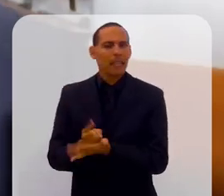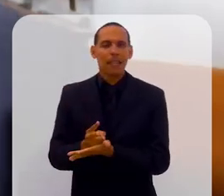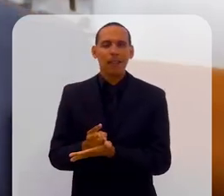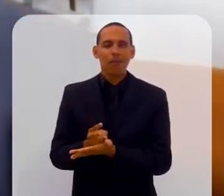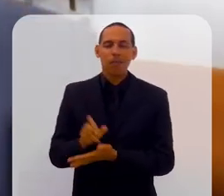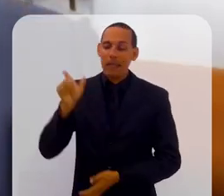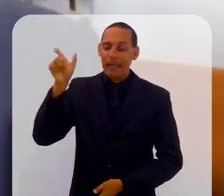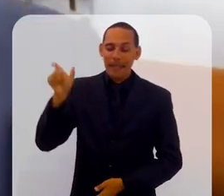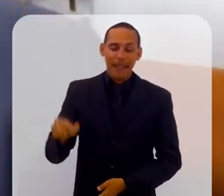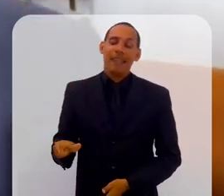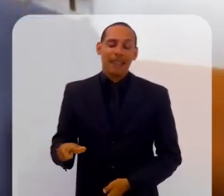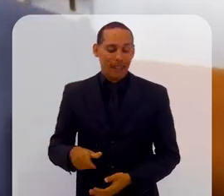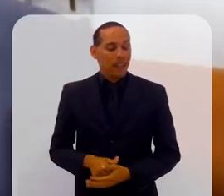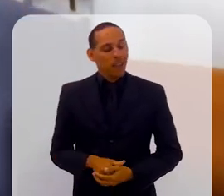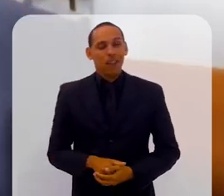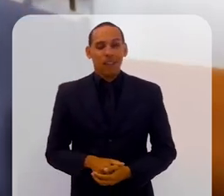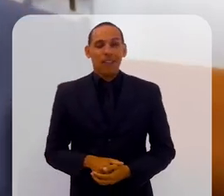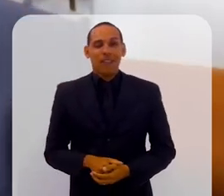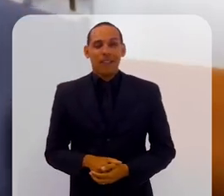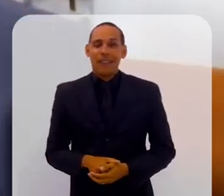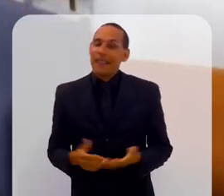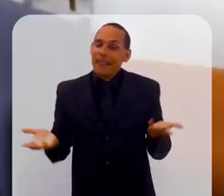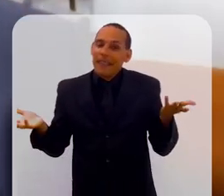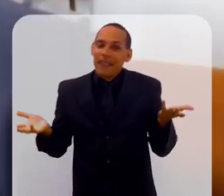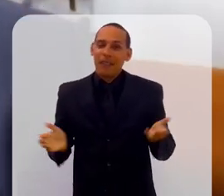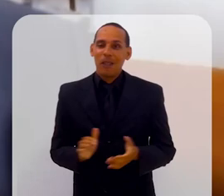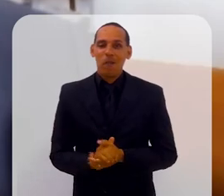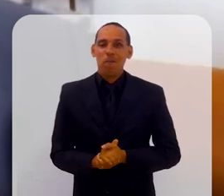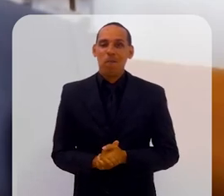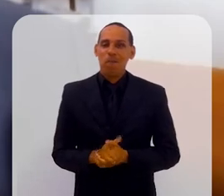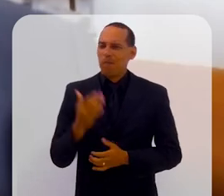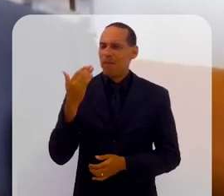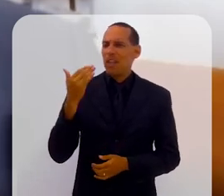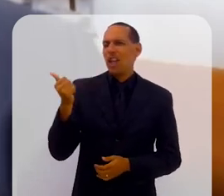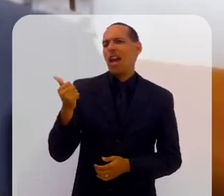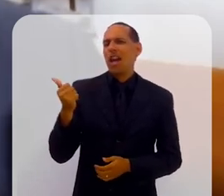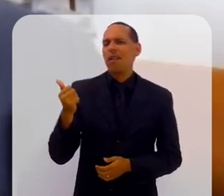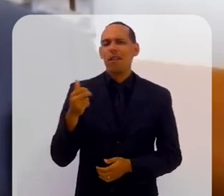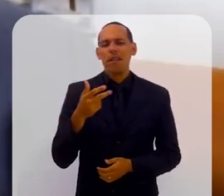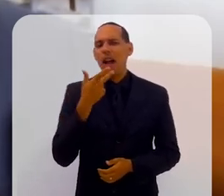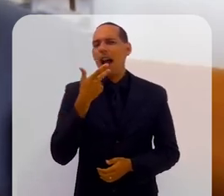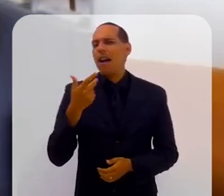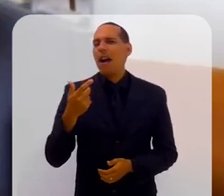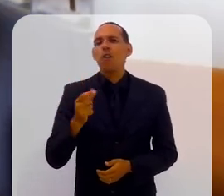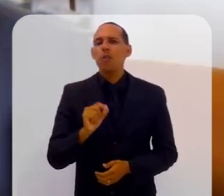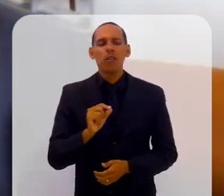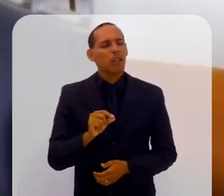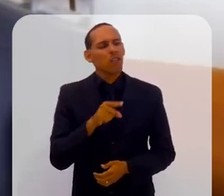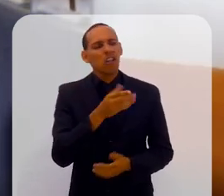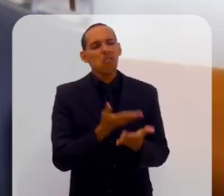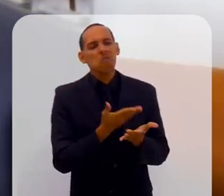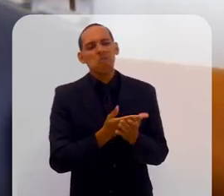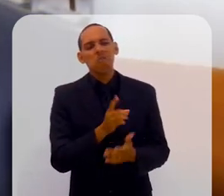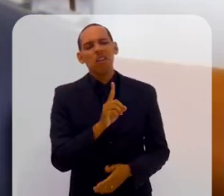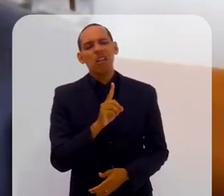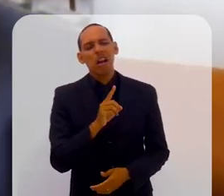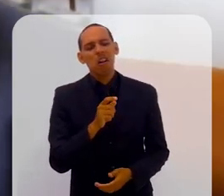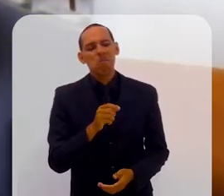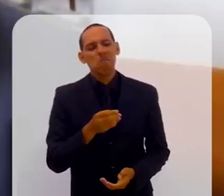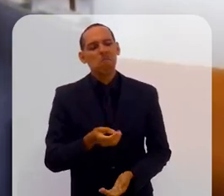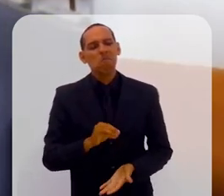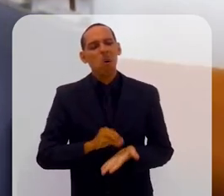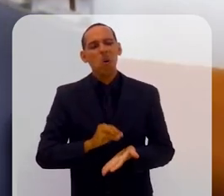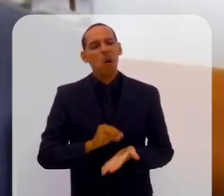difícil. Ele era um cara chineno e ele me chamava... Aí ele falava assim, não está estudando muito,